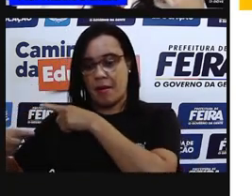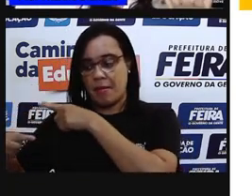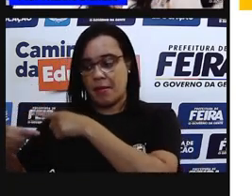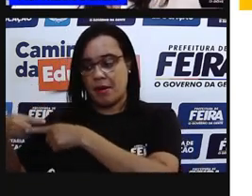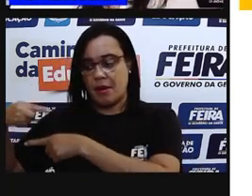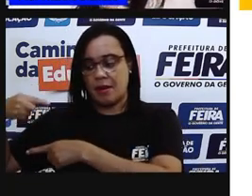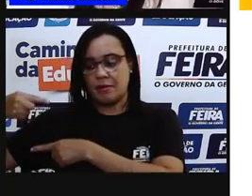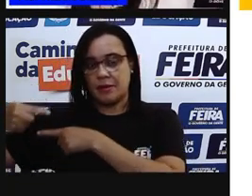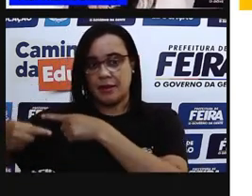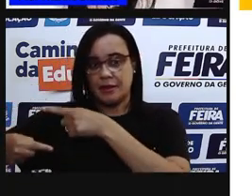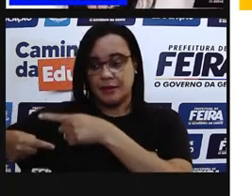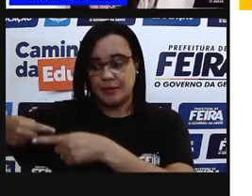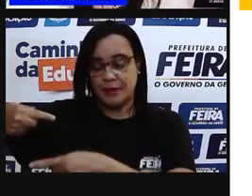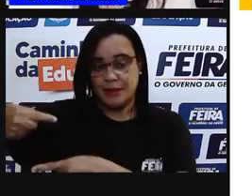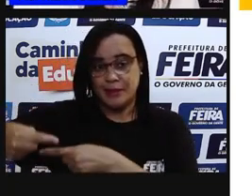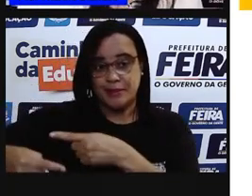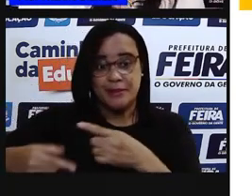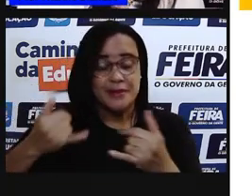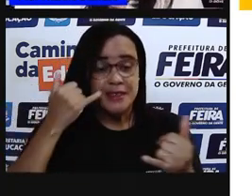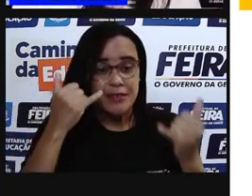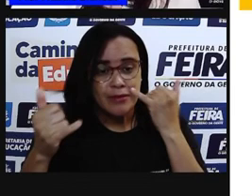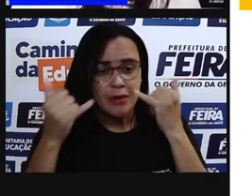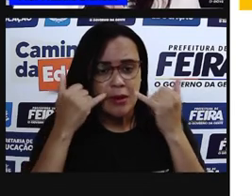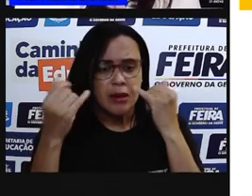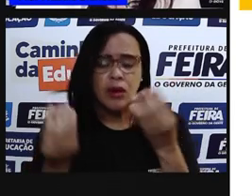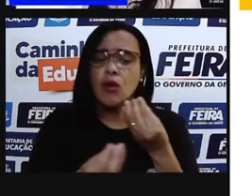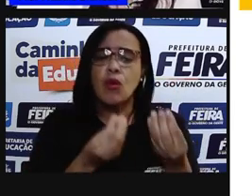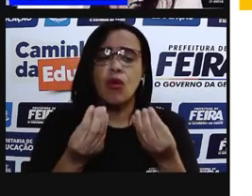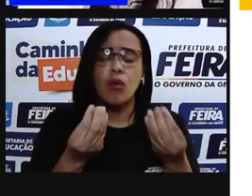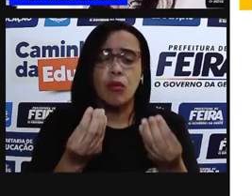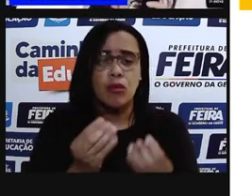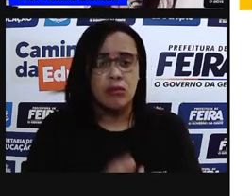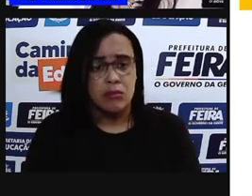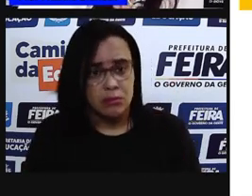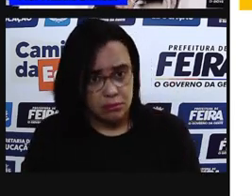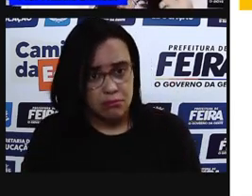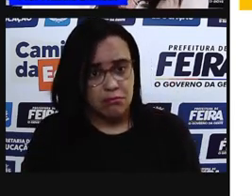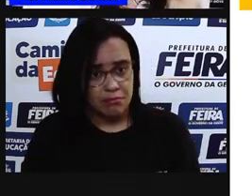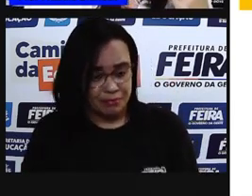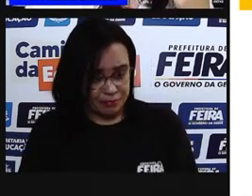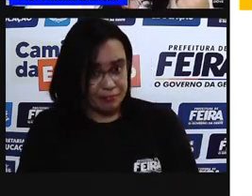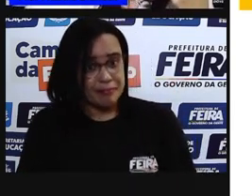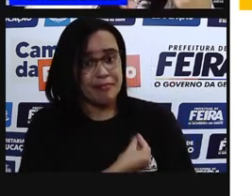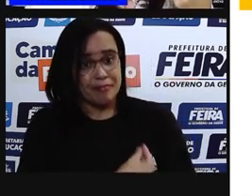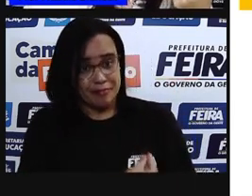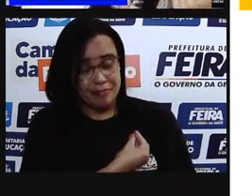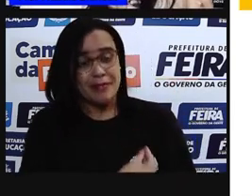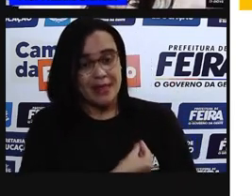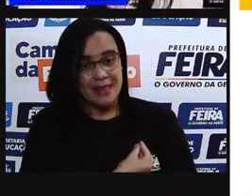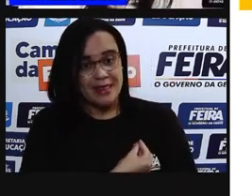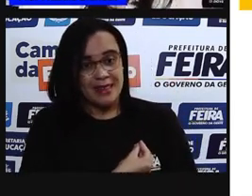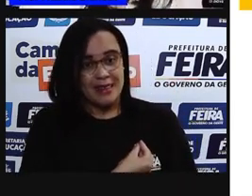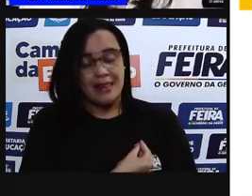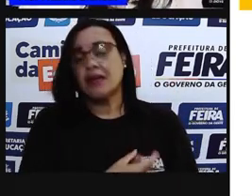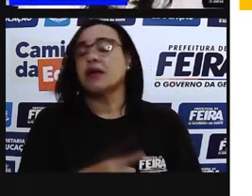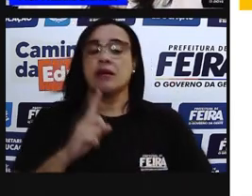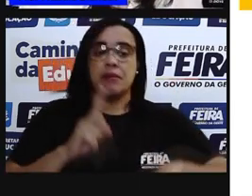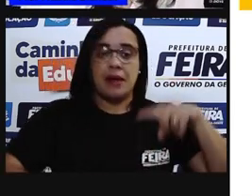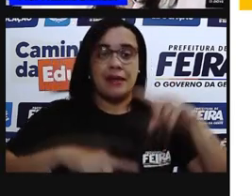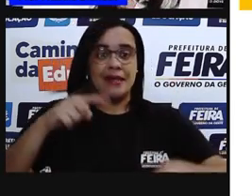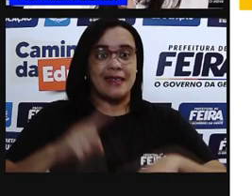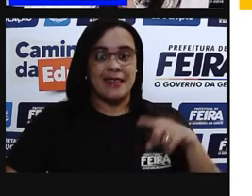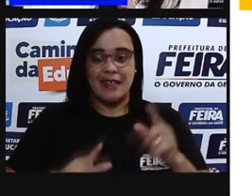informações biológicas, né? Vão ser passadas através do nosso material genético.